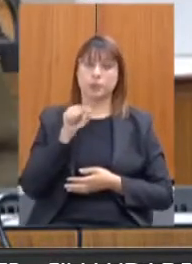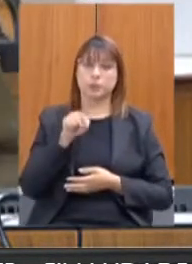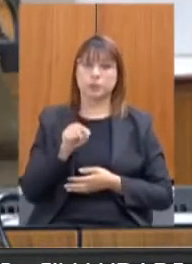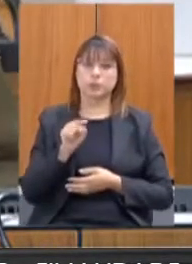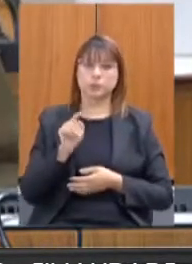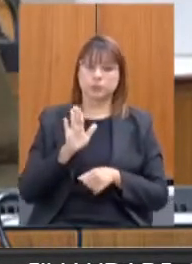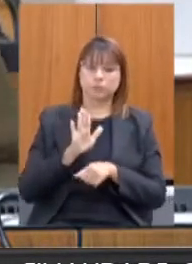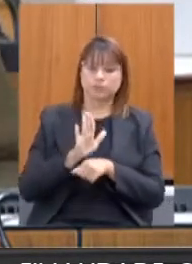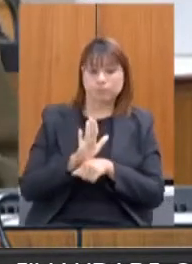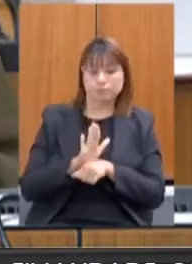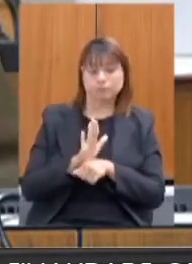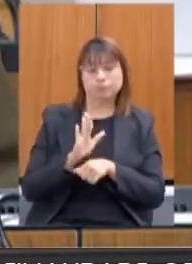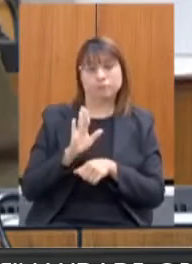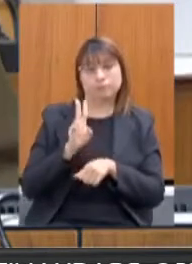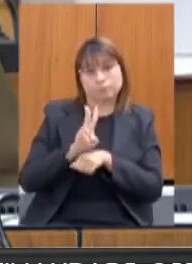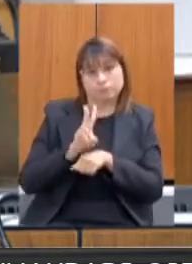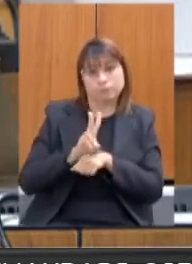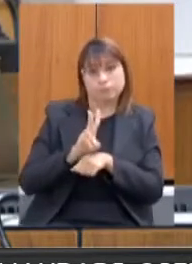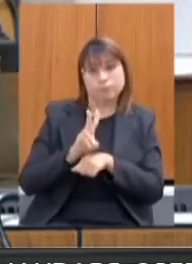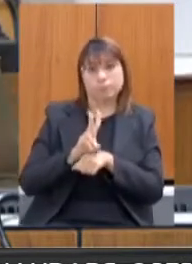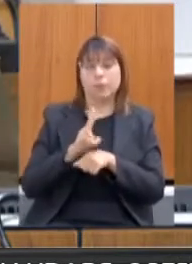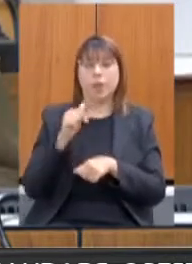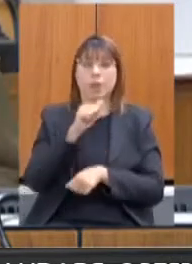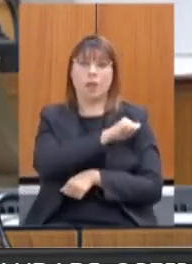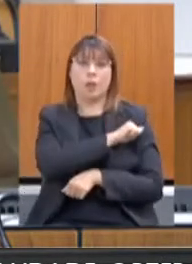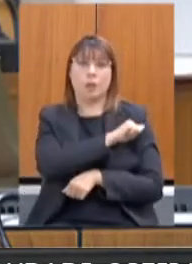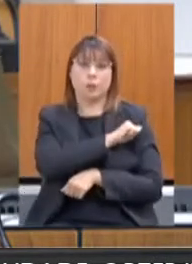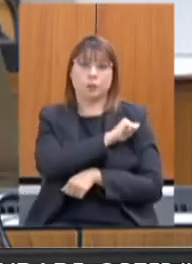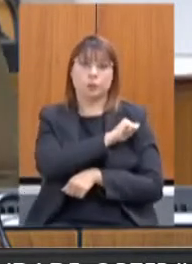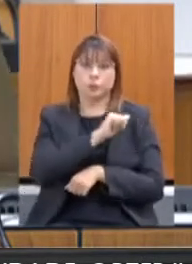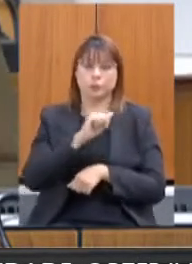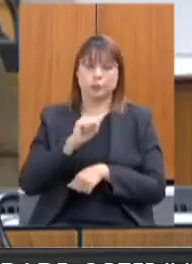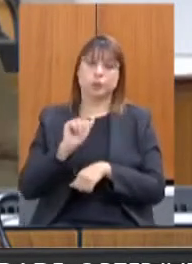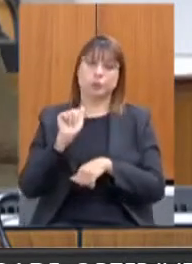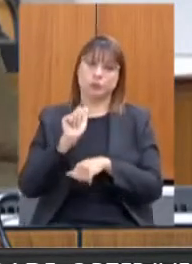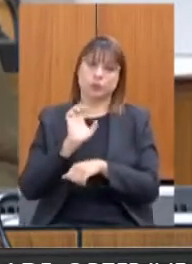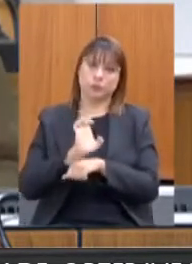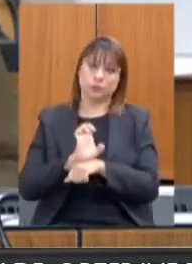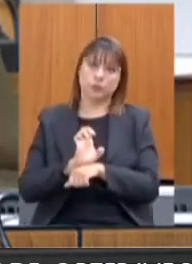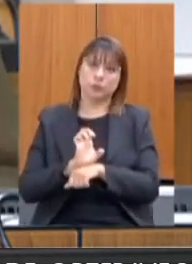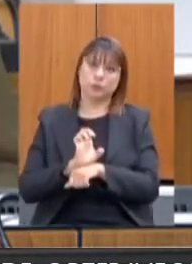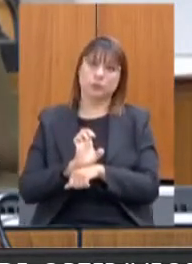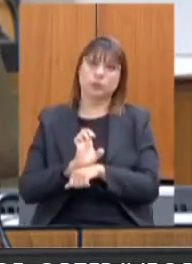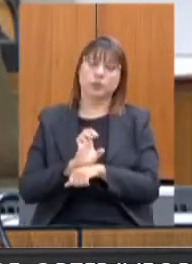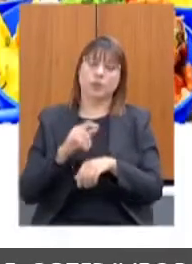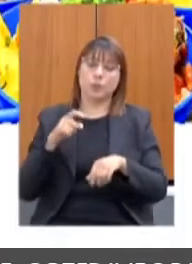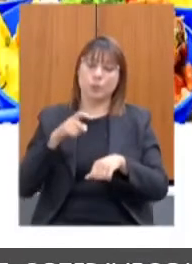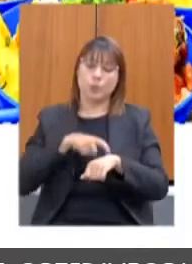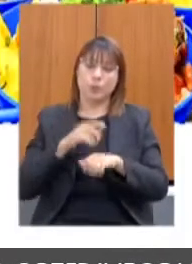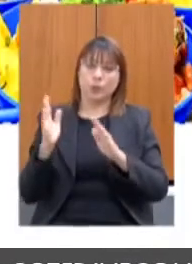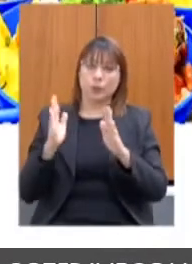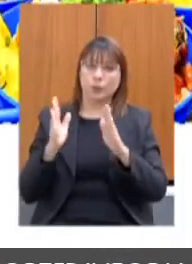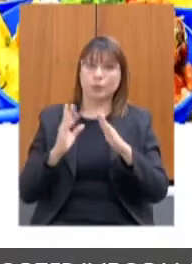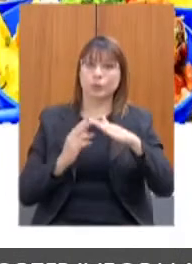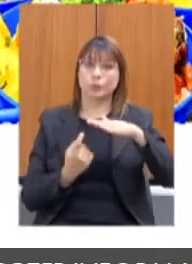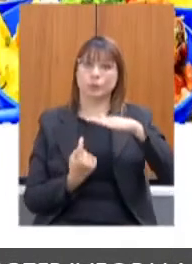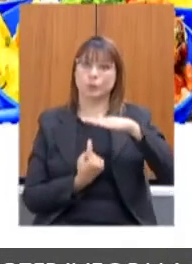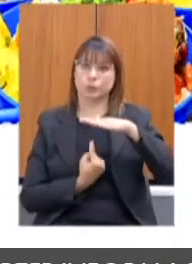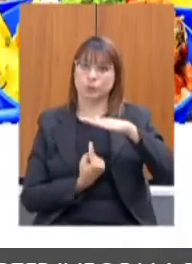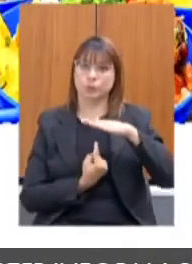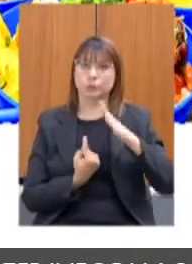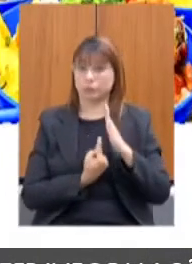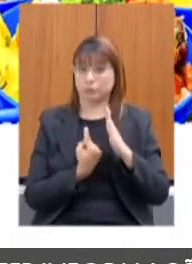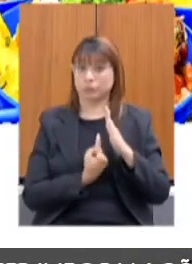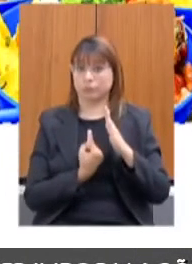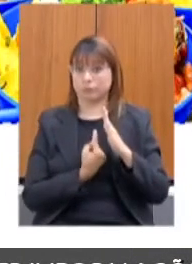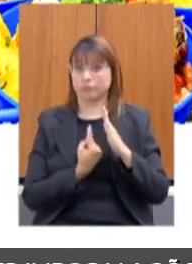temporário para alunos da rede estadual de ensino quando ficaram em isolamento social e ficaram sem a merenda escolar.